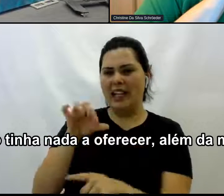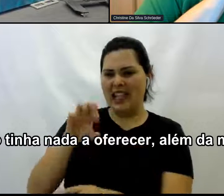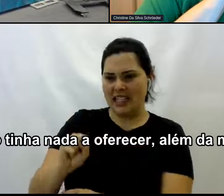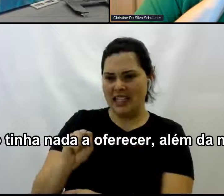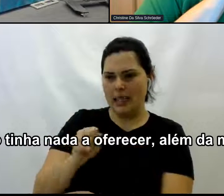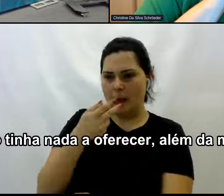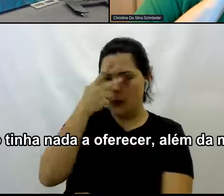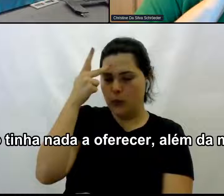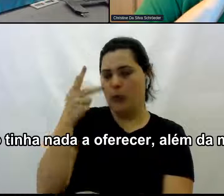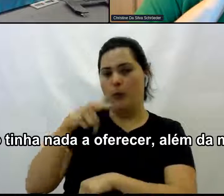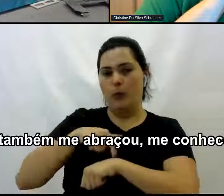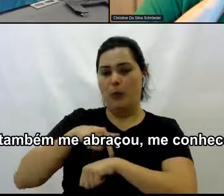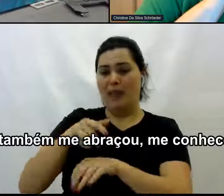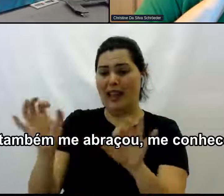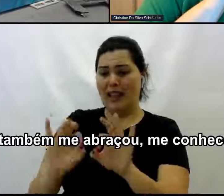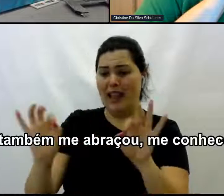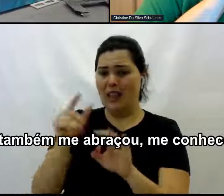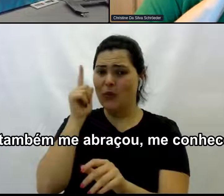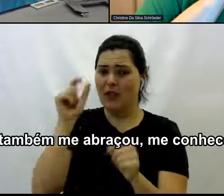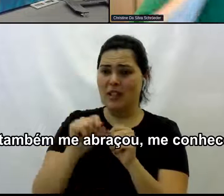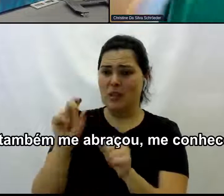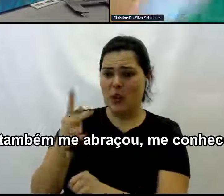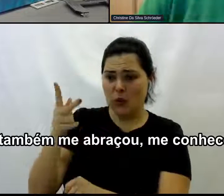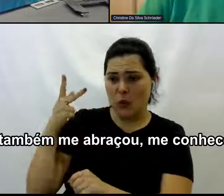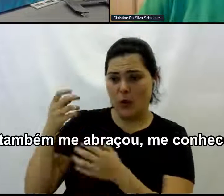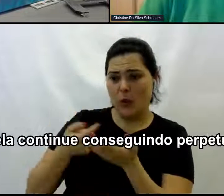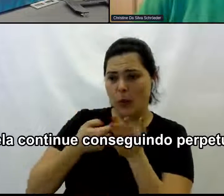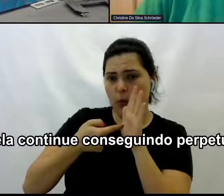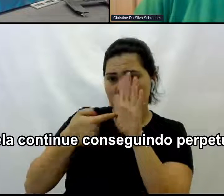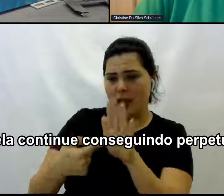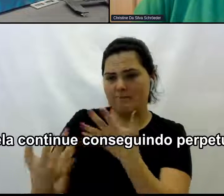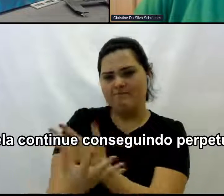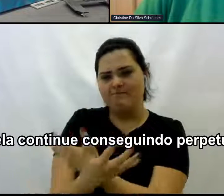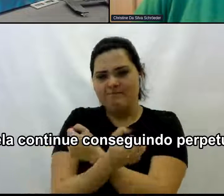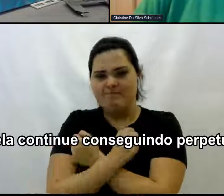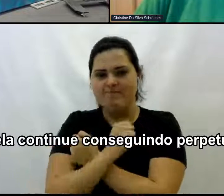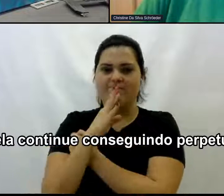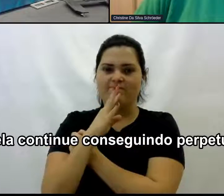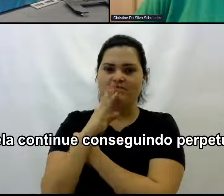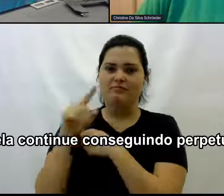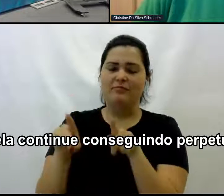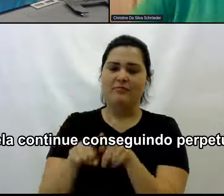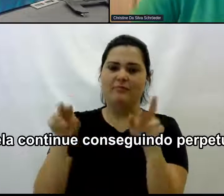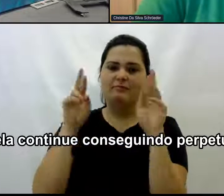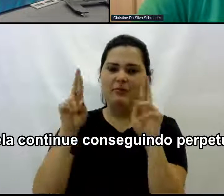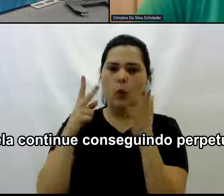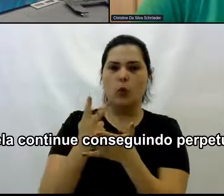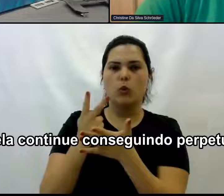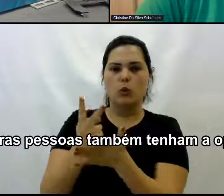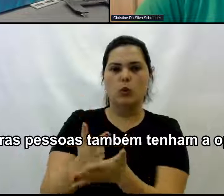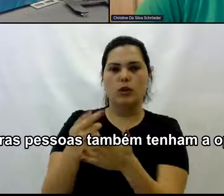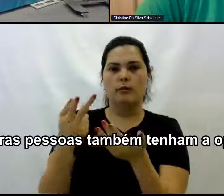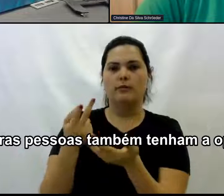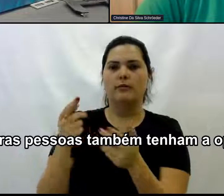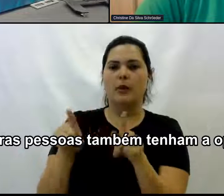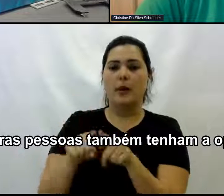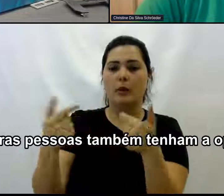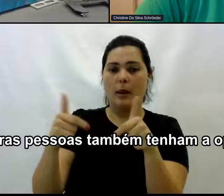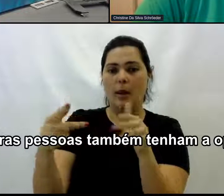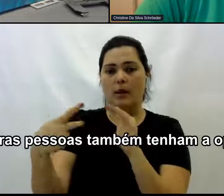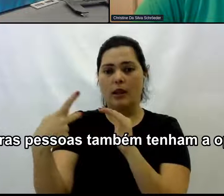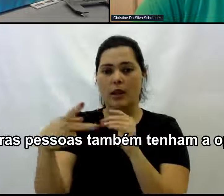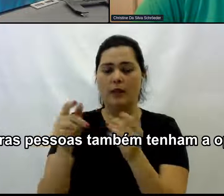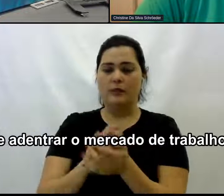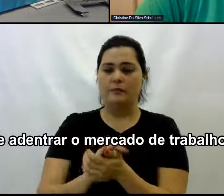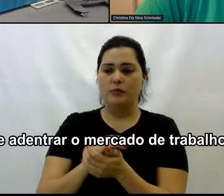quando eu não tinha Nada para aparecer Além da minha história Ela também me abraçou Me conheceu E eu espero Que ela continue Conseguindo perpetuar Esse trabalho Para que outras pessoas